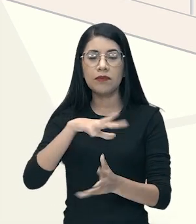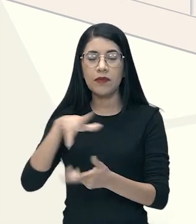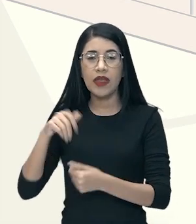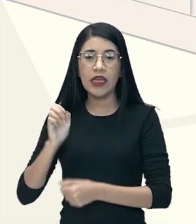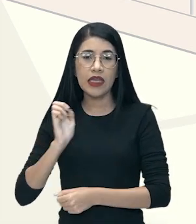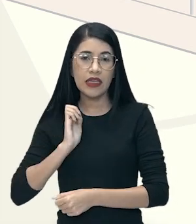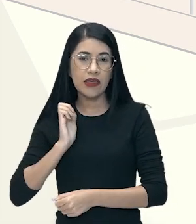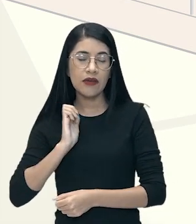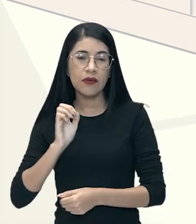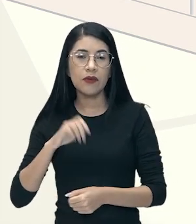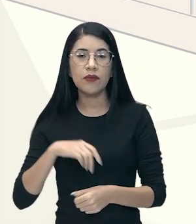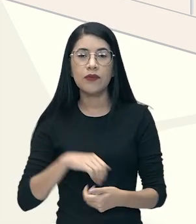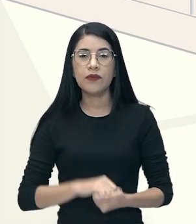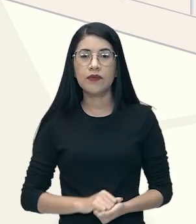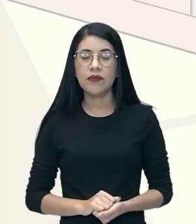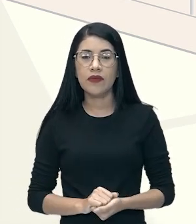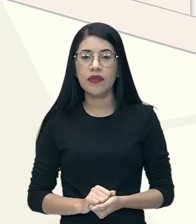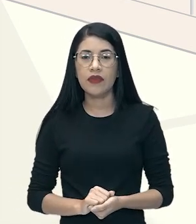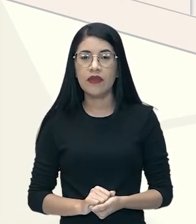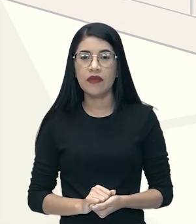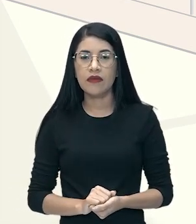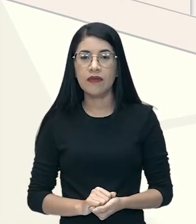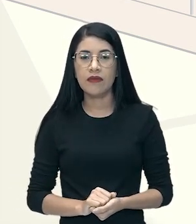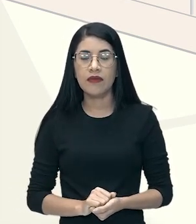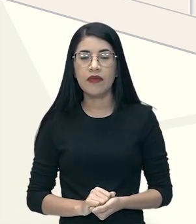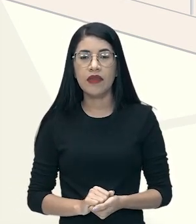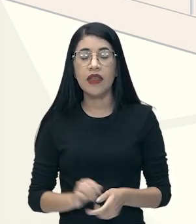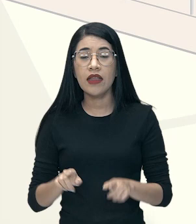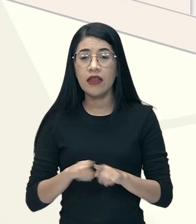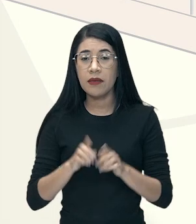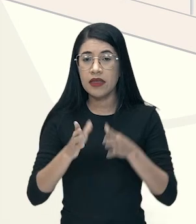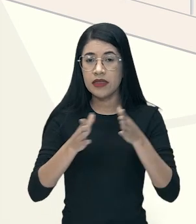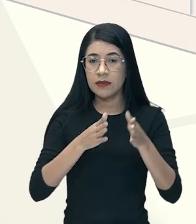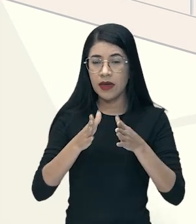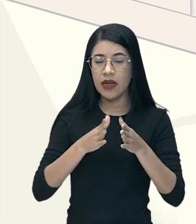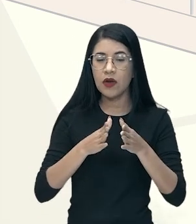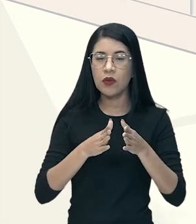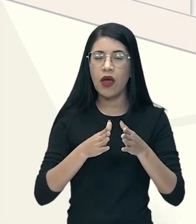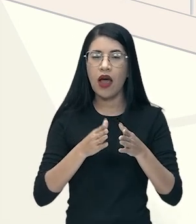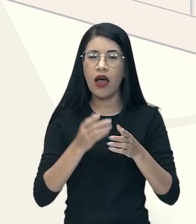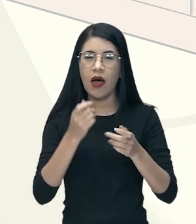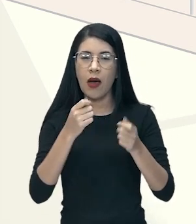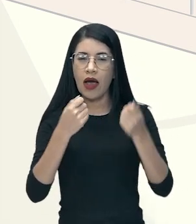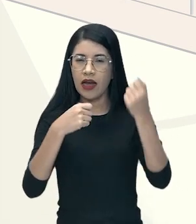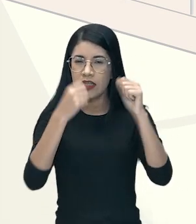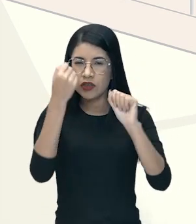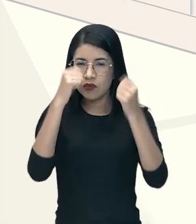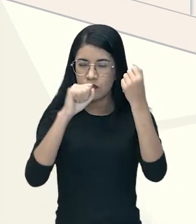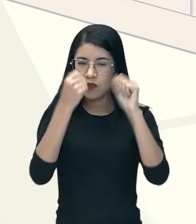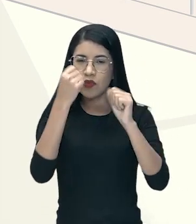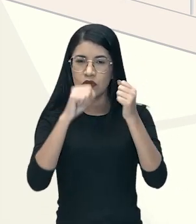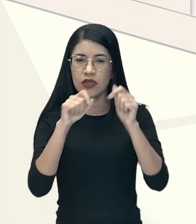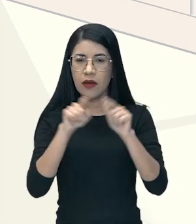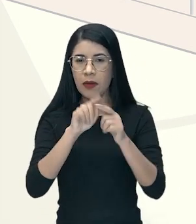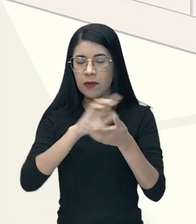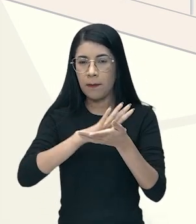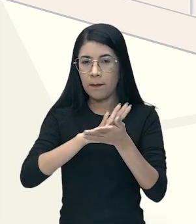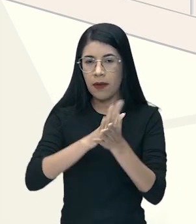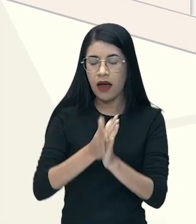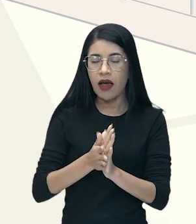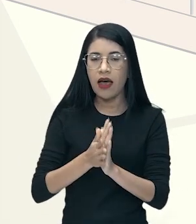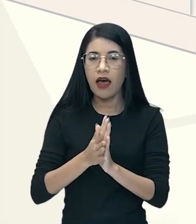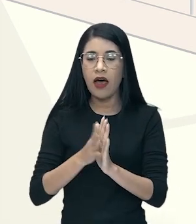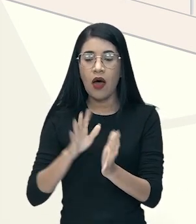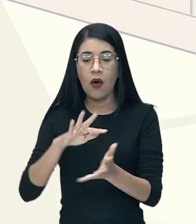E, nesse período, como os parques industriais da Europa estavam arrasados devido ao conflito, o mundo